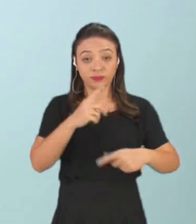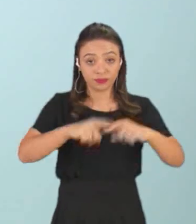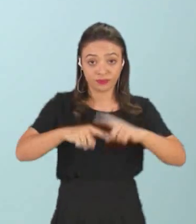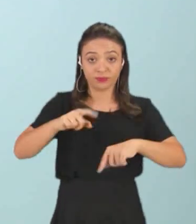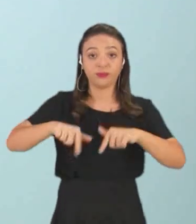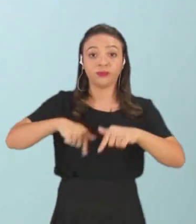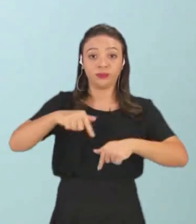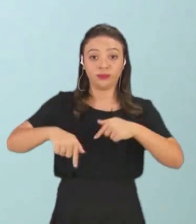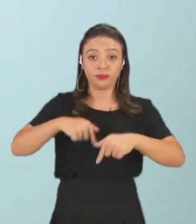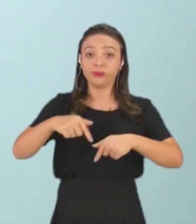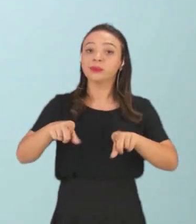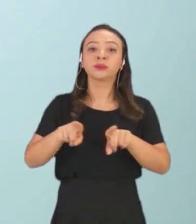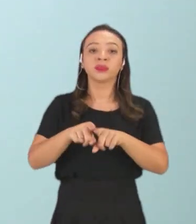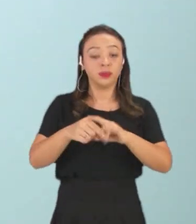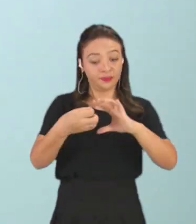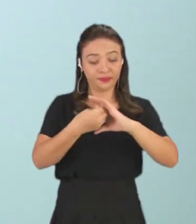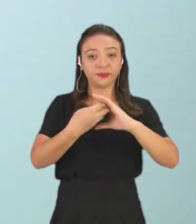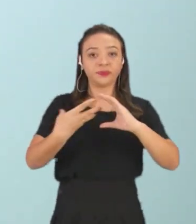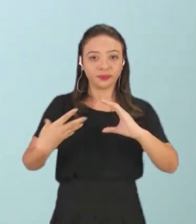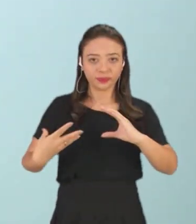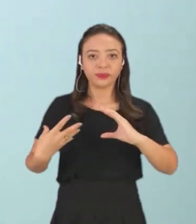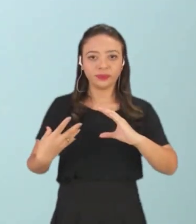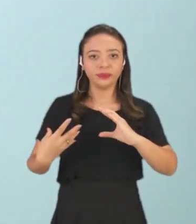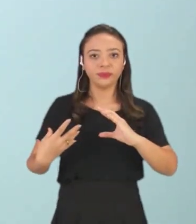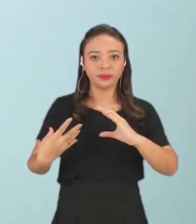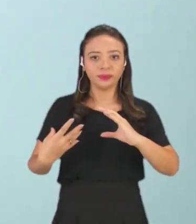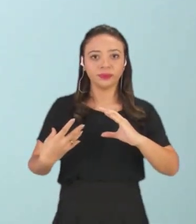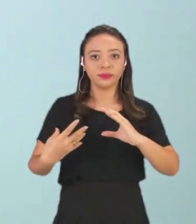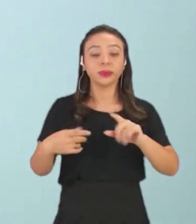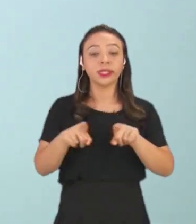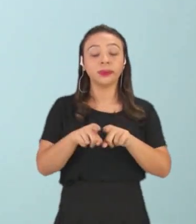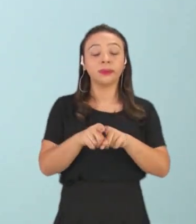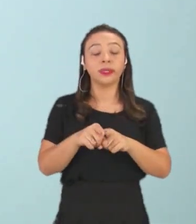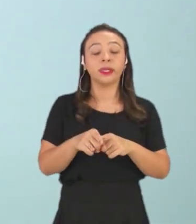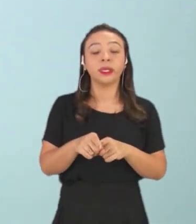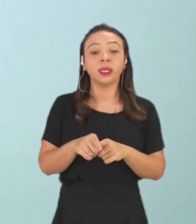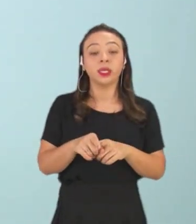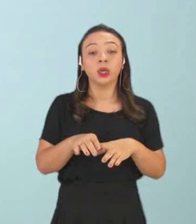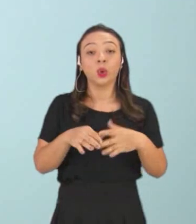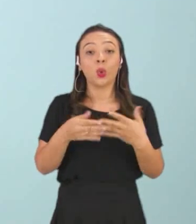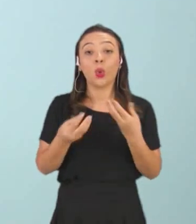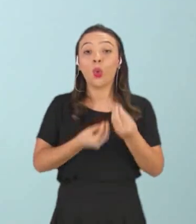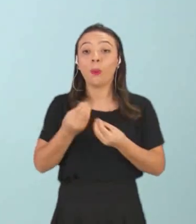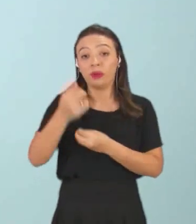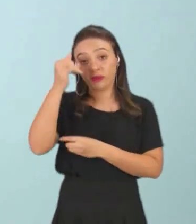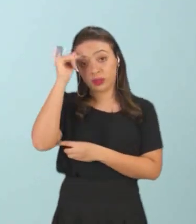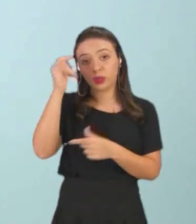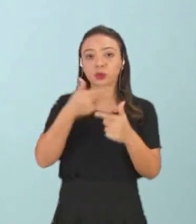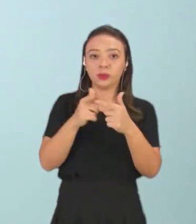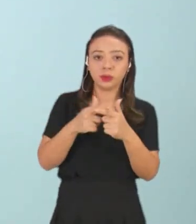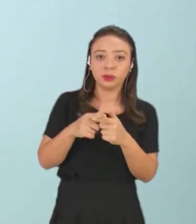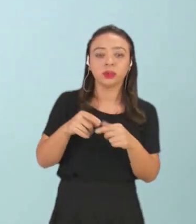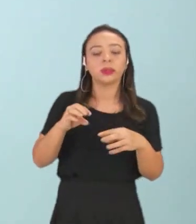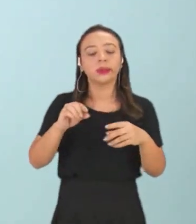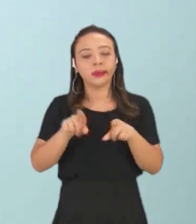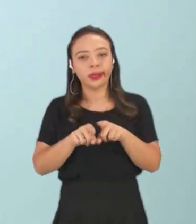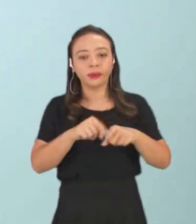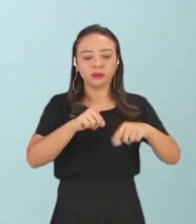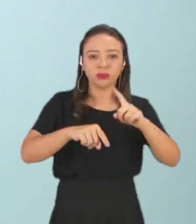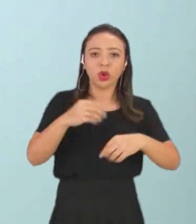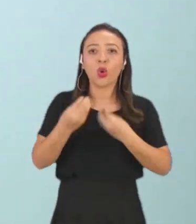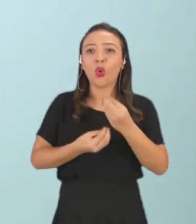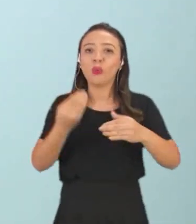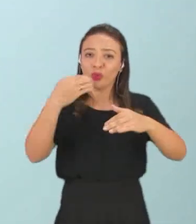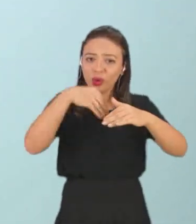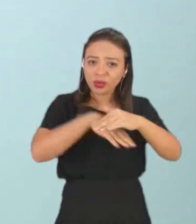químicos, conhecer as suas características, conhecer as prevenções que você precisa ter, quais são os instrumentos, qual é a estocagem